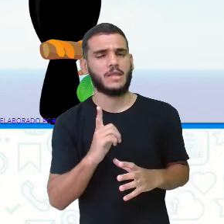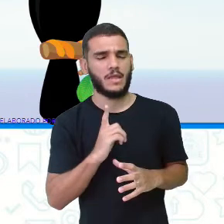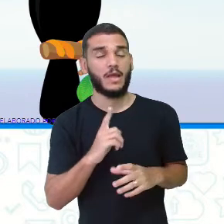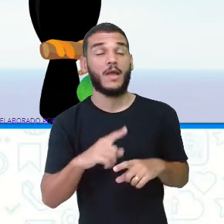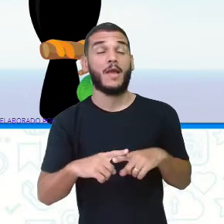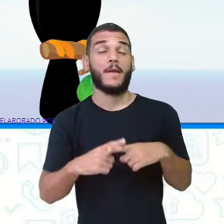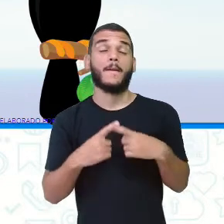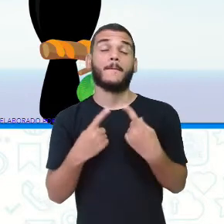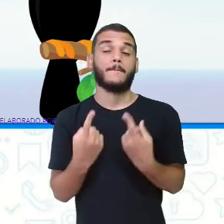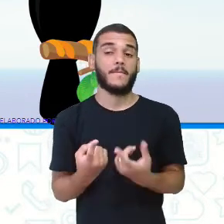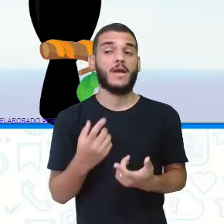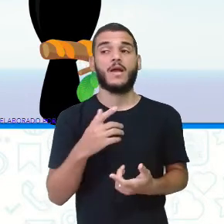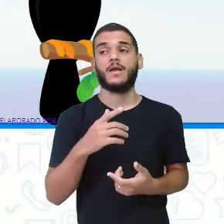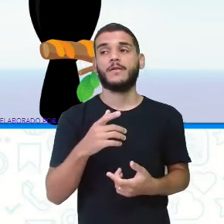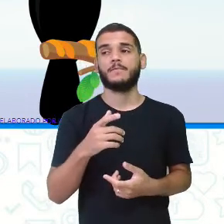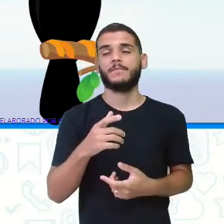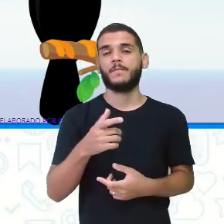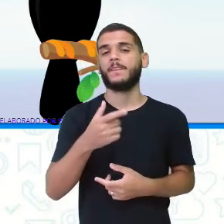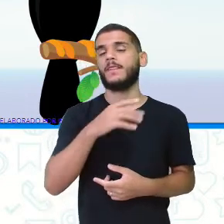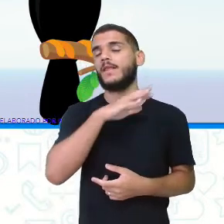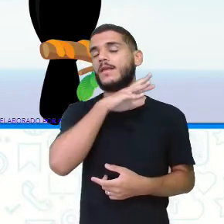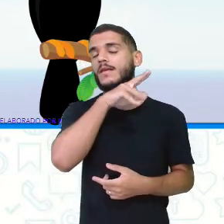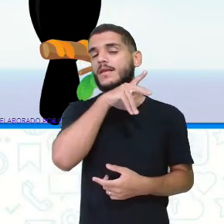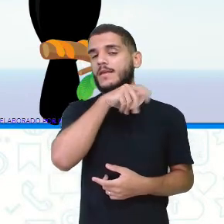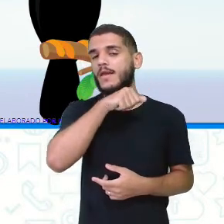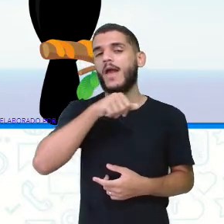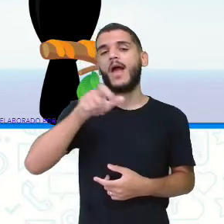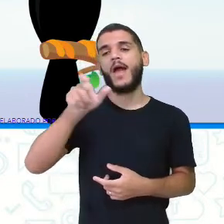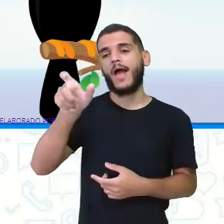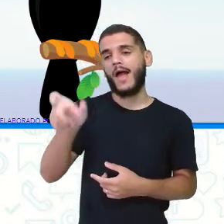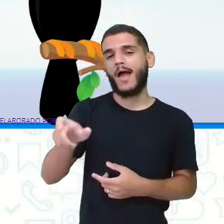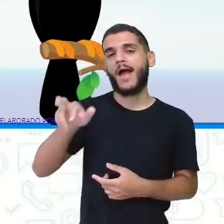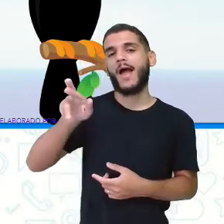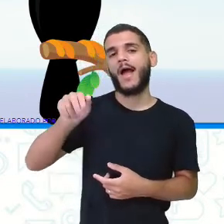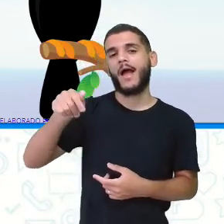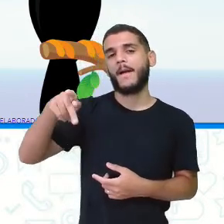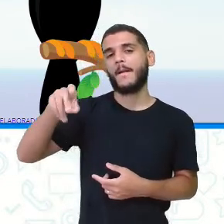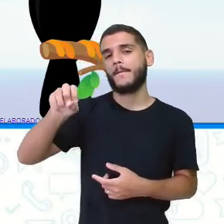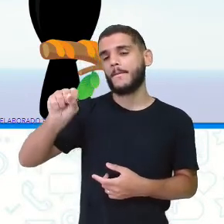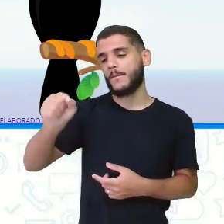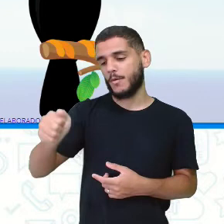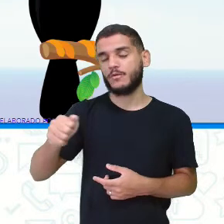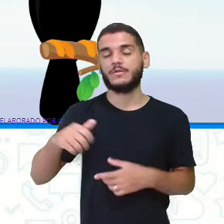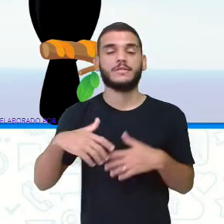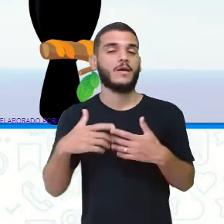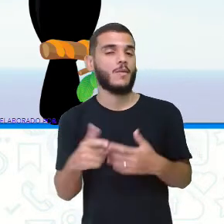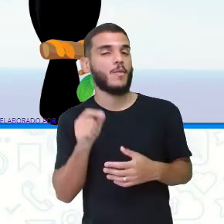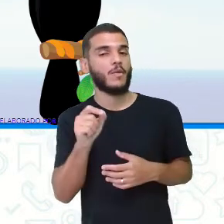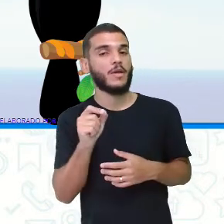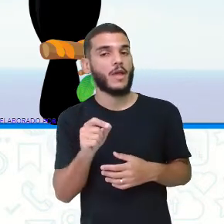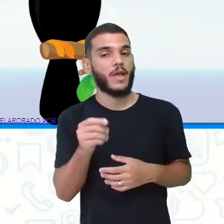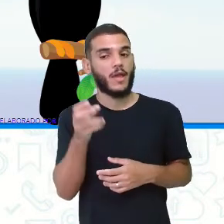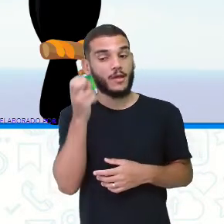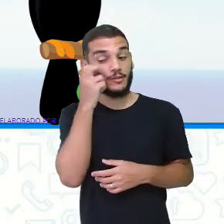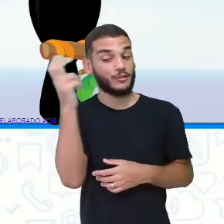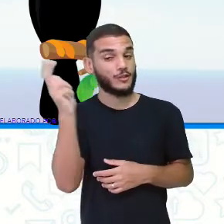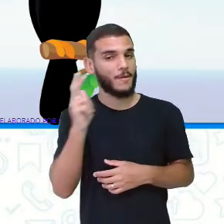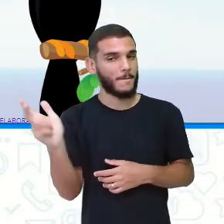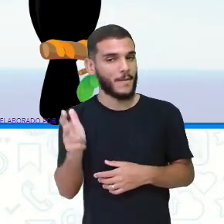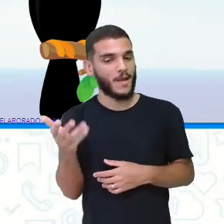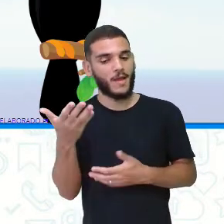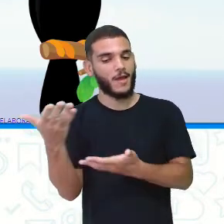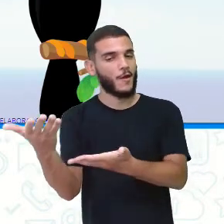A raposa, muito malandra, convidou o tucano pra jantar. E aí, professora Josi,